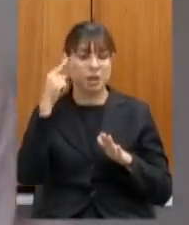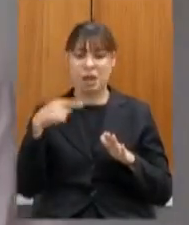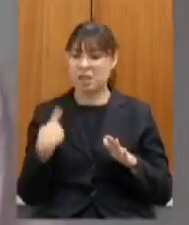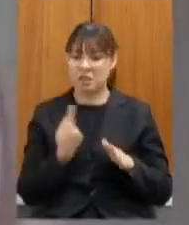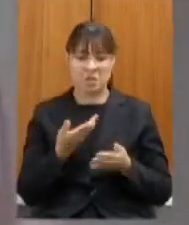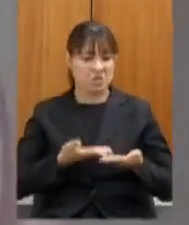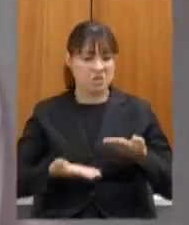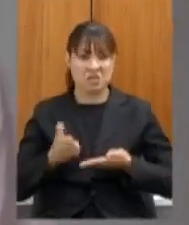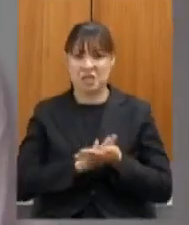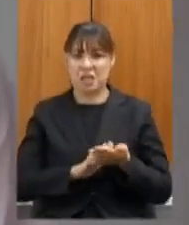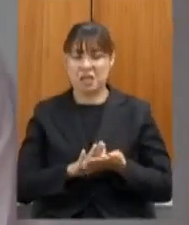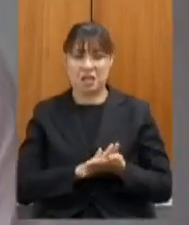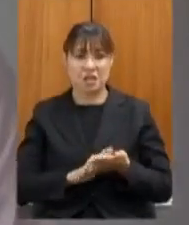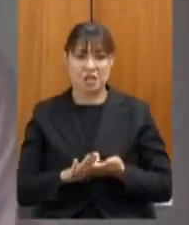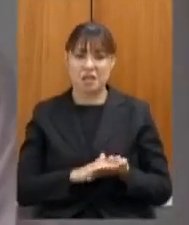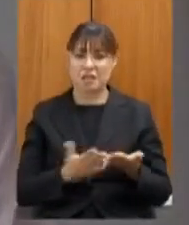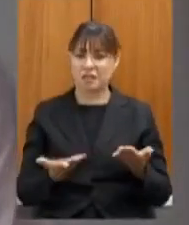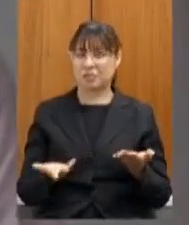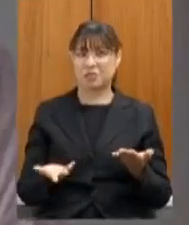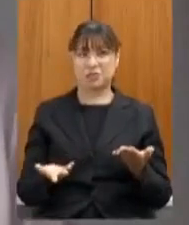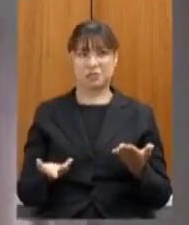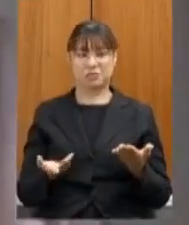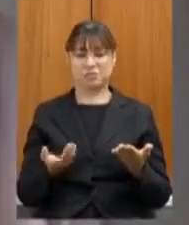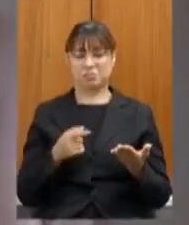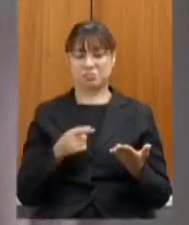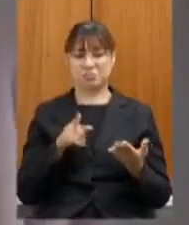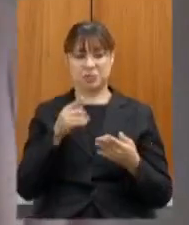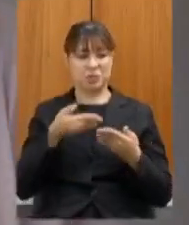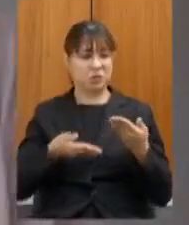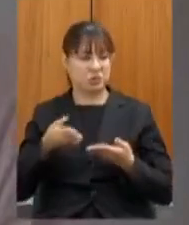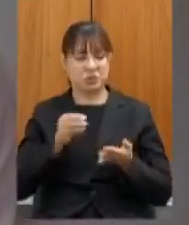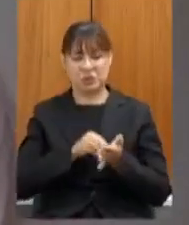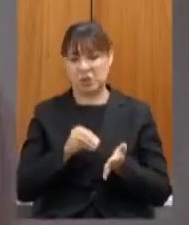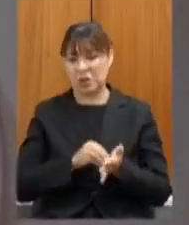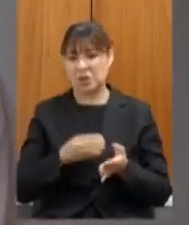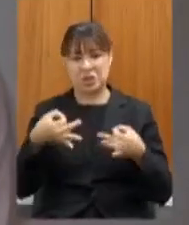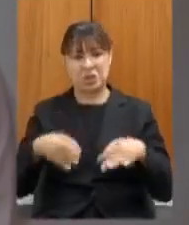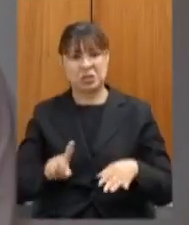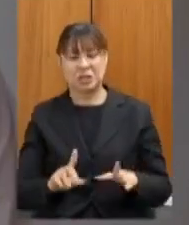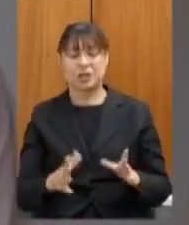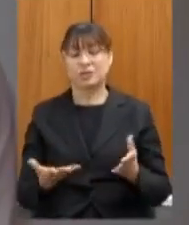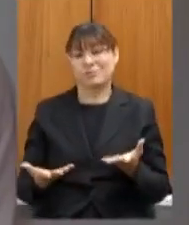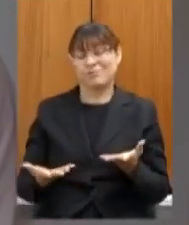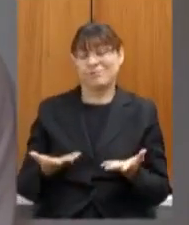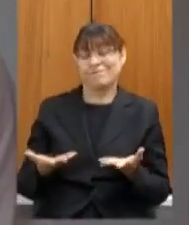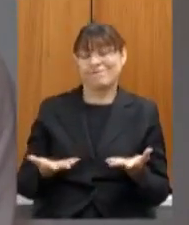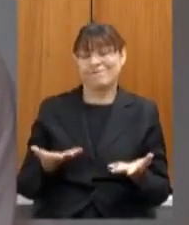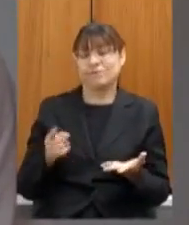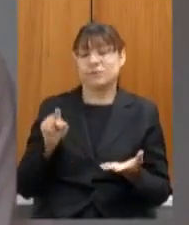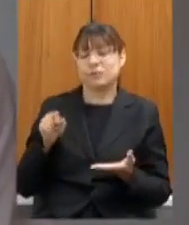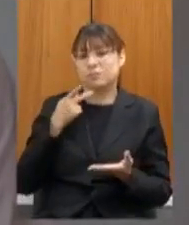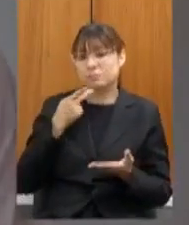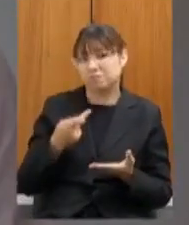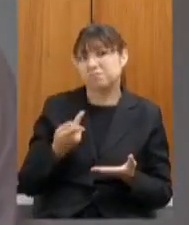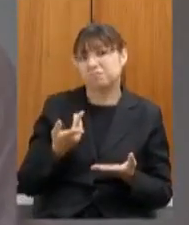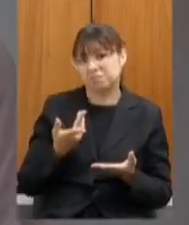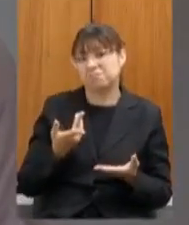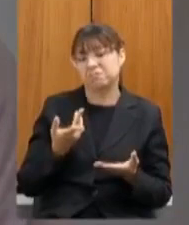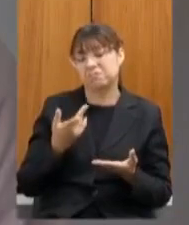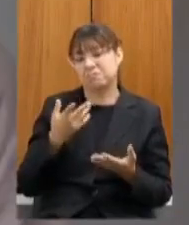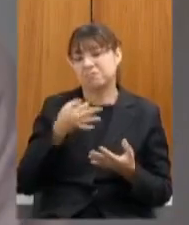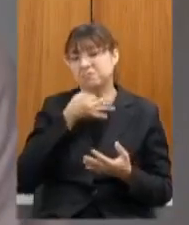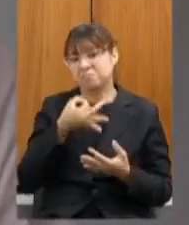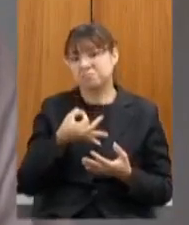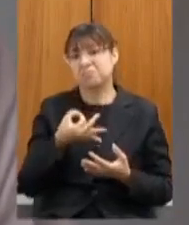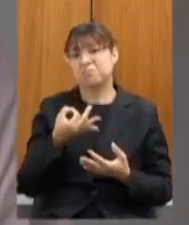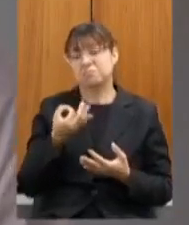sendo representado ou que aquela forma de disputa não é ideal então o senhor coloca que é uma sugestão bastante prática e